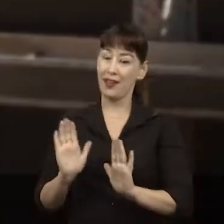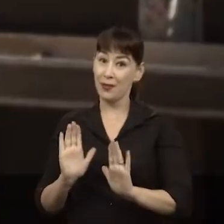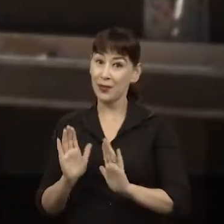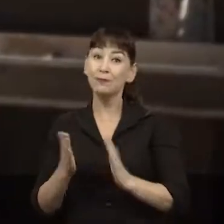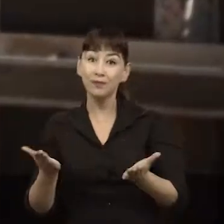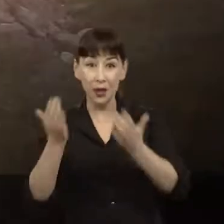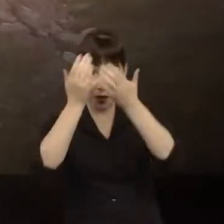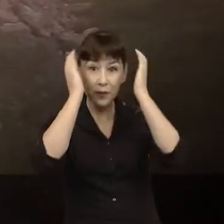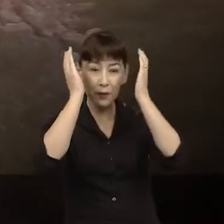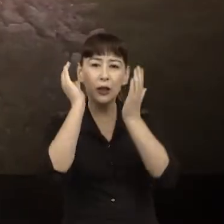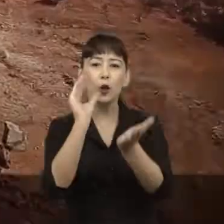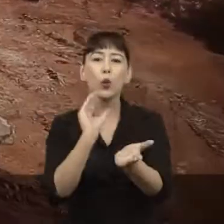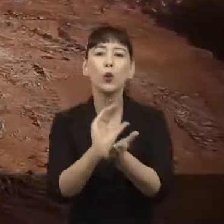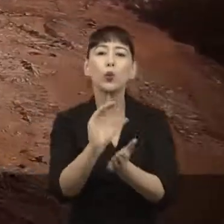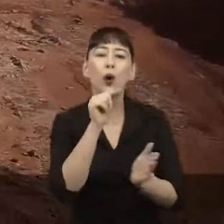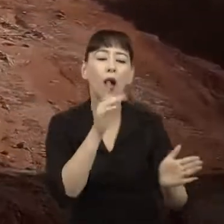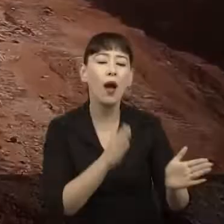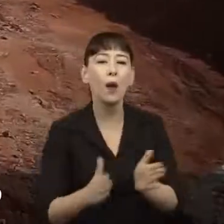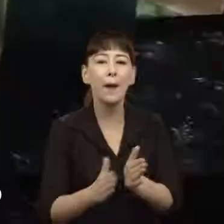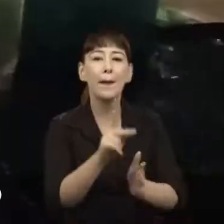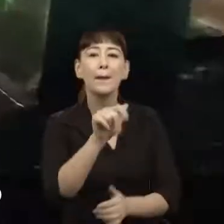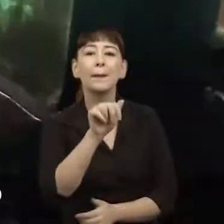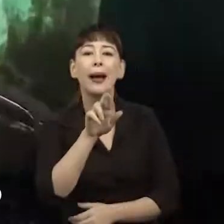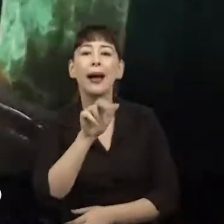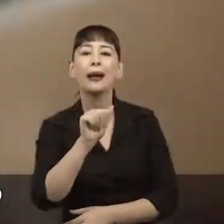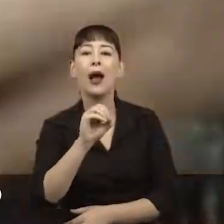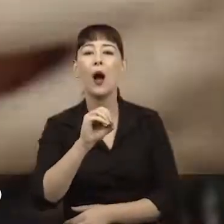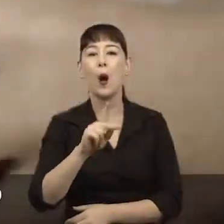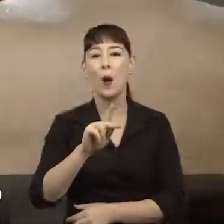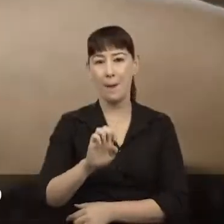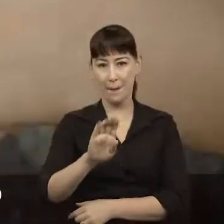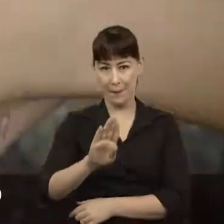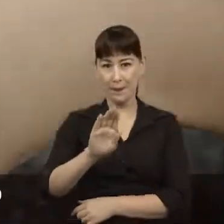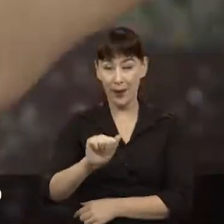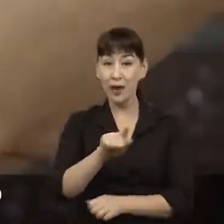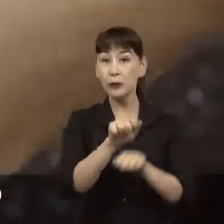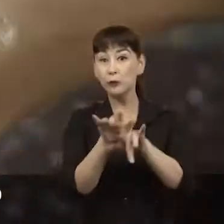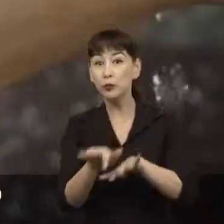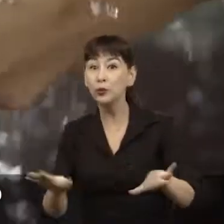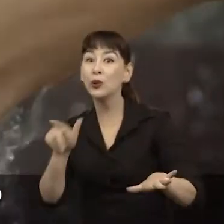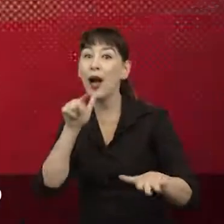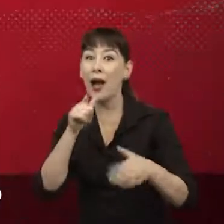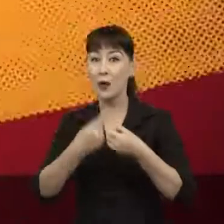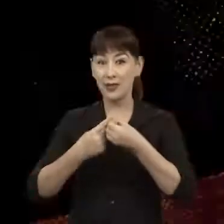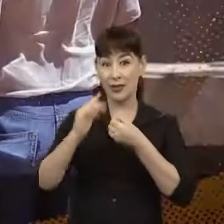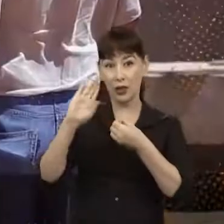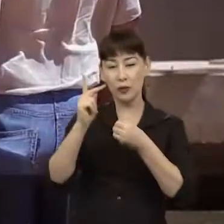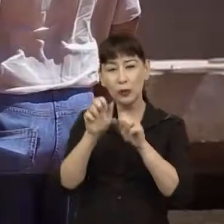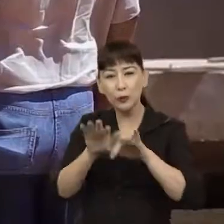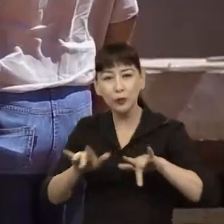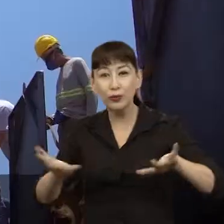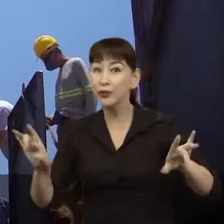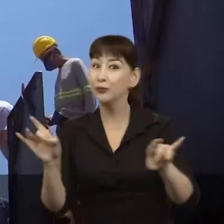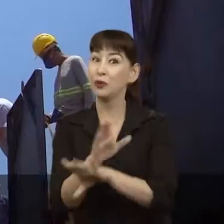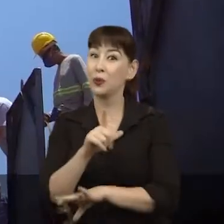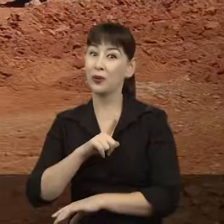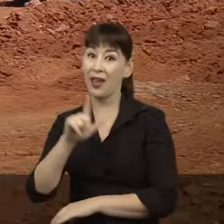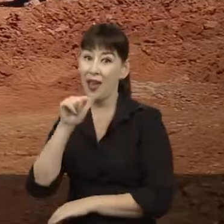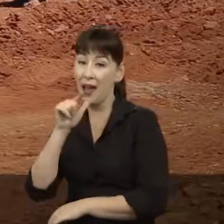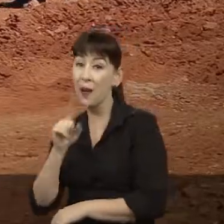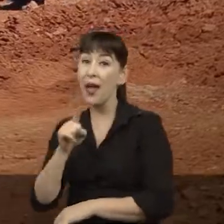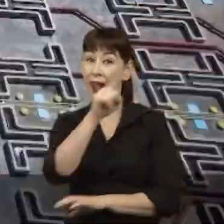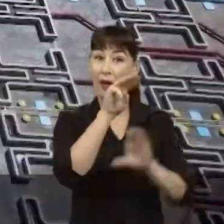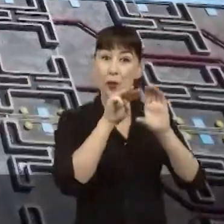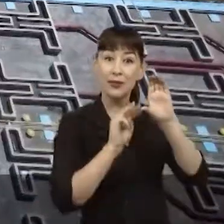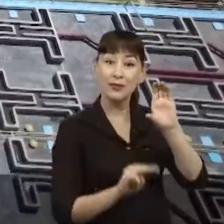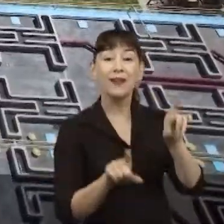investiu no sistema de captação do rio Paraopeba, que garantiu o abastecimento de água para Belo Horizonte e região, também fez as obras de captação